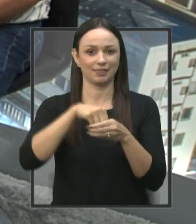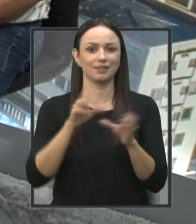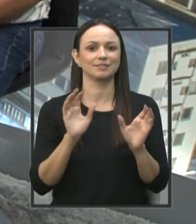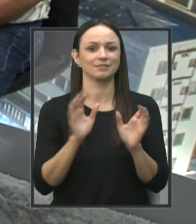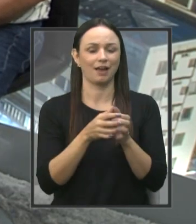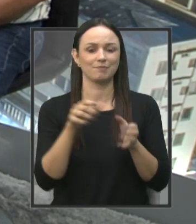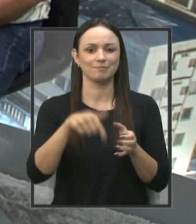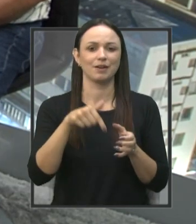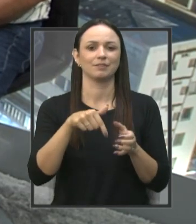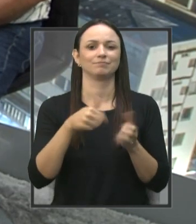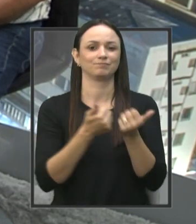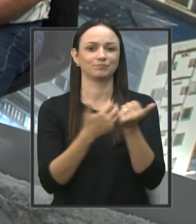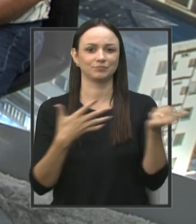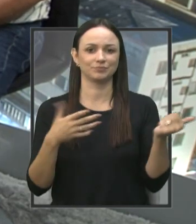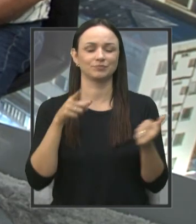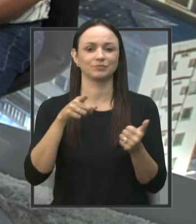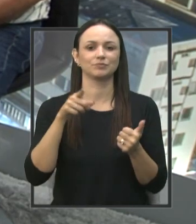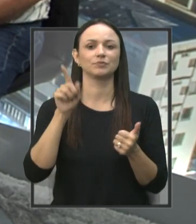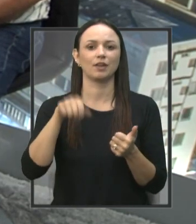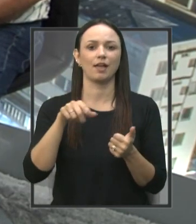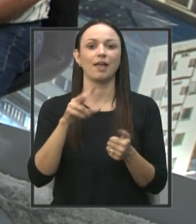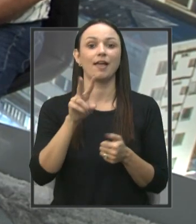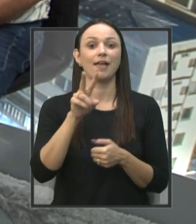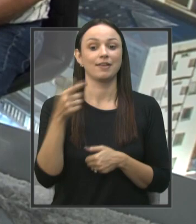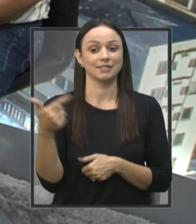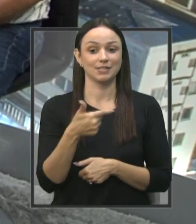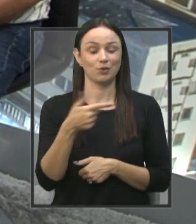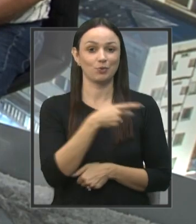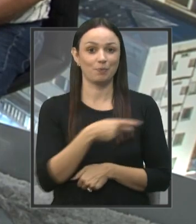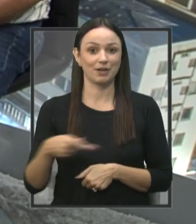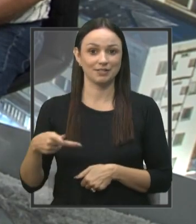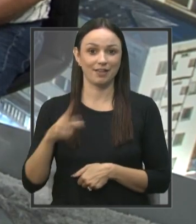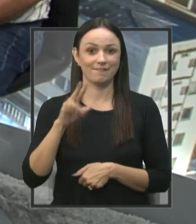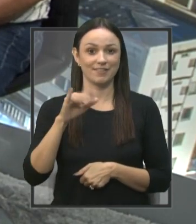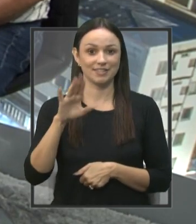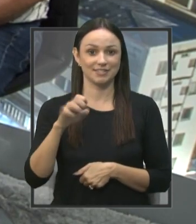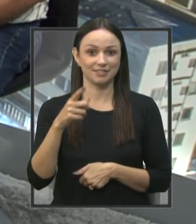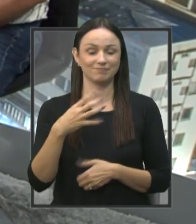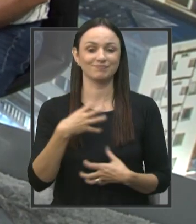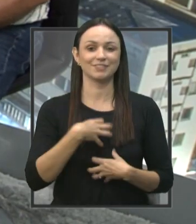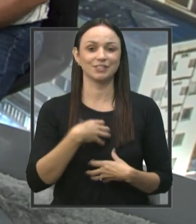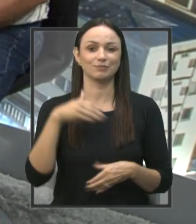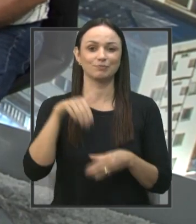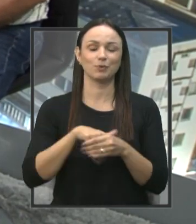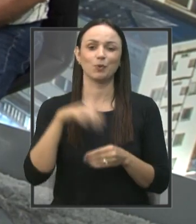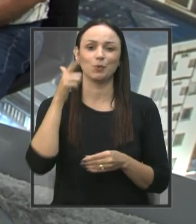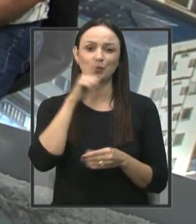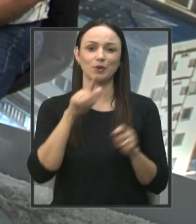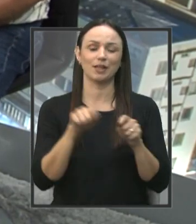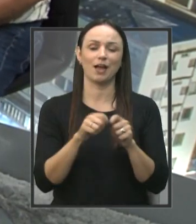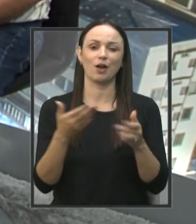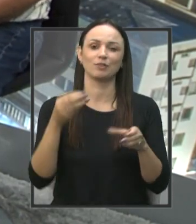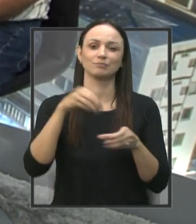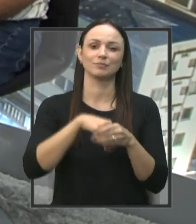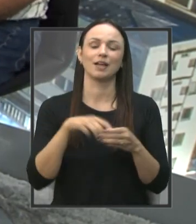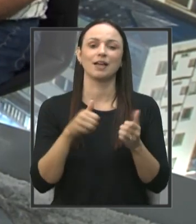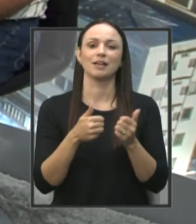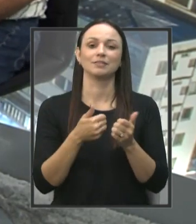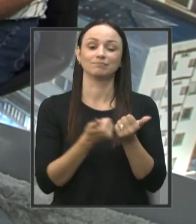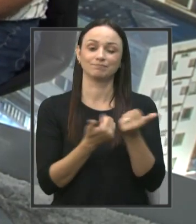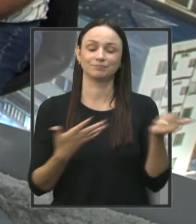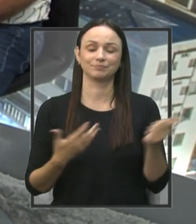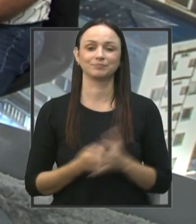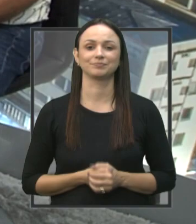da mesa diretora e ocupa a posição de vice-presidente. Qual o sentimento de ter sido eleito e de compor essa nova mesa diretora?